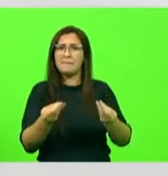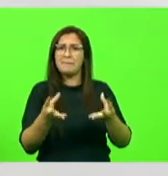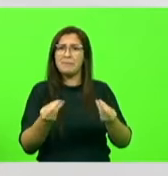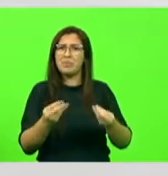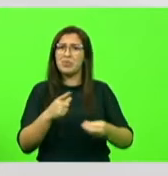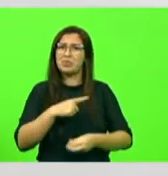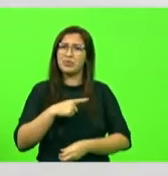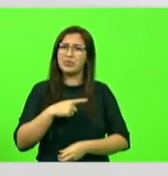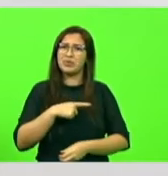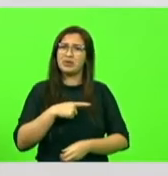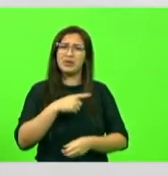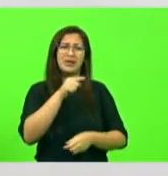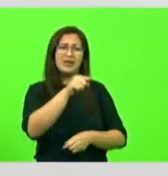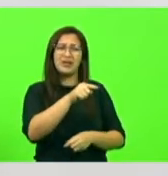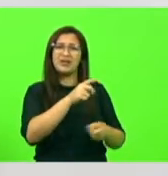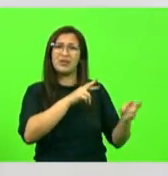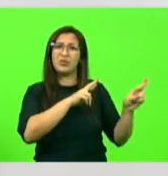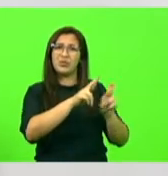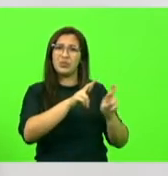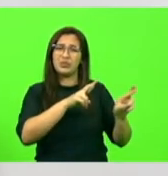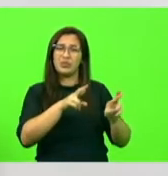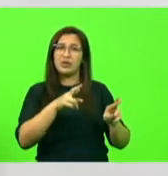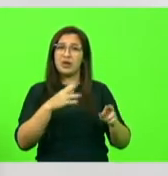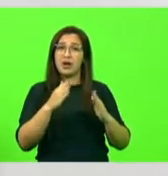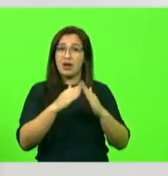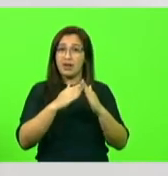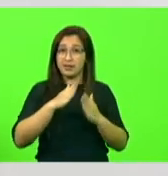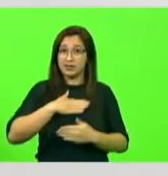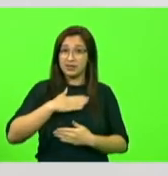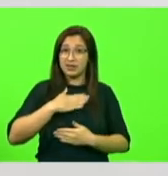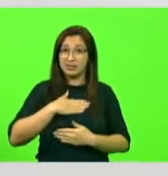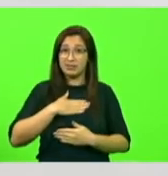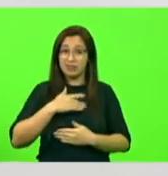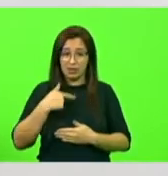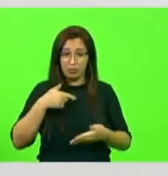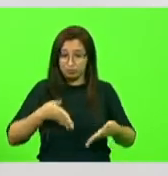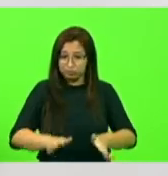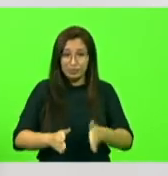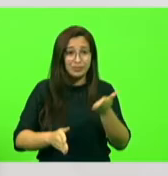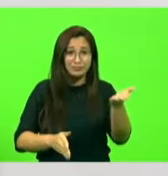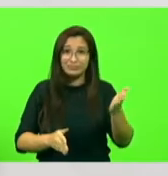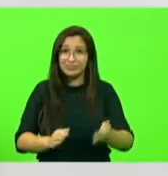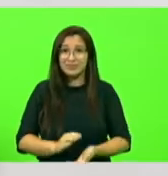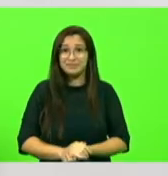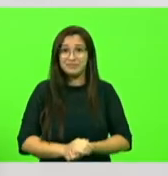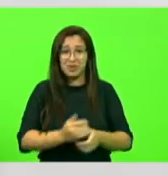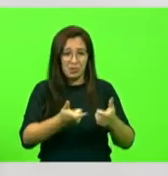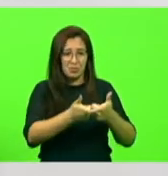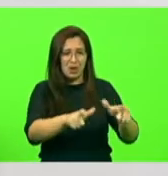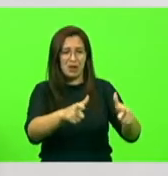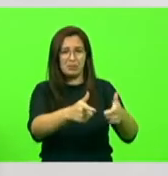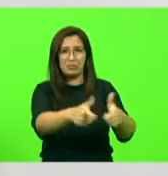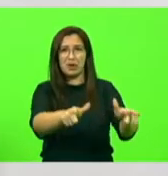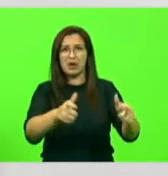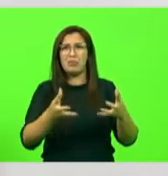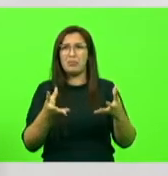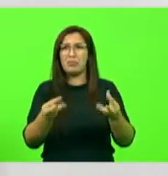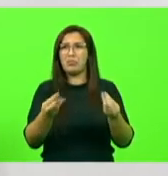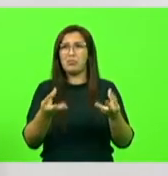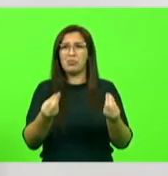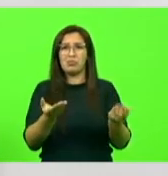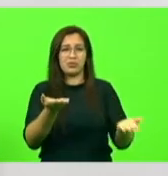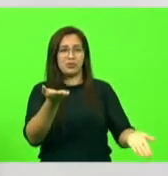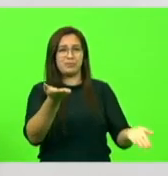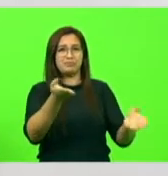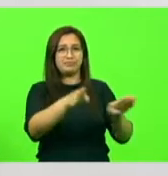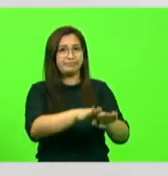ao lado da rodovia do Silveira, minha casa fica do ladinho, nasci ali. Nem os buracos da rua, deputado, está sendo tampado.